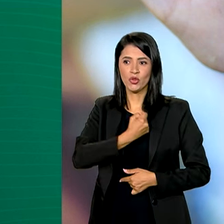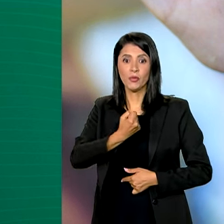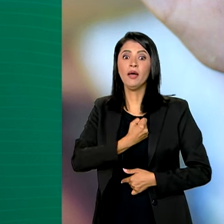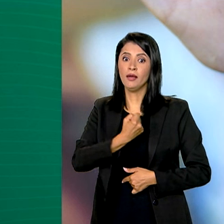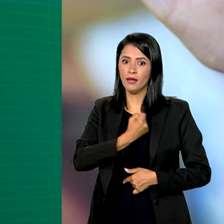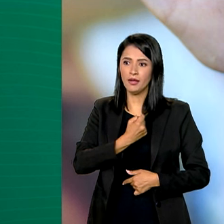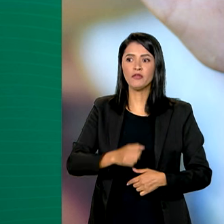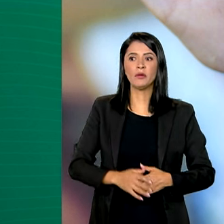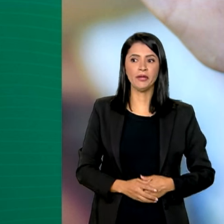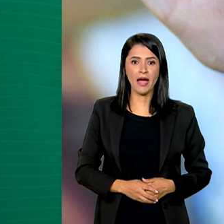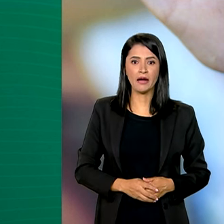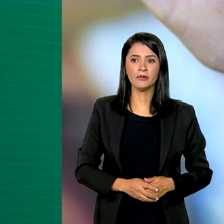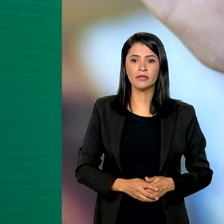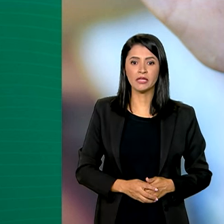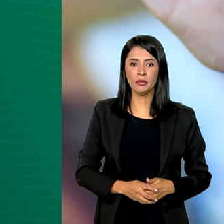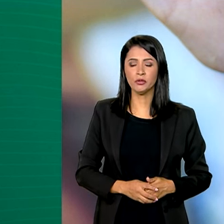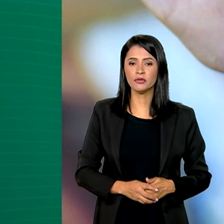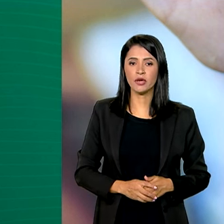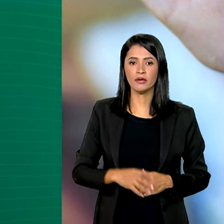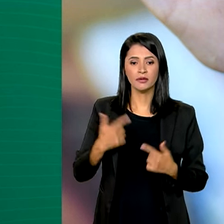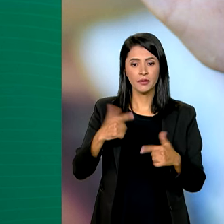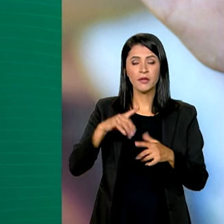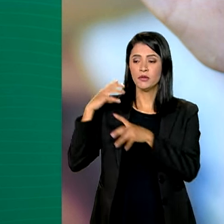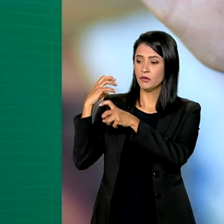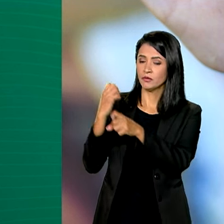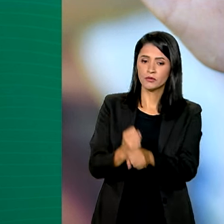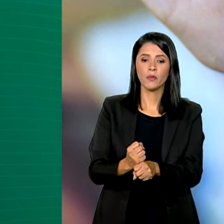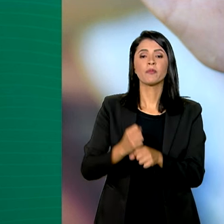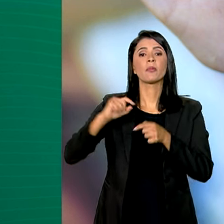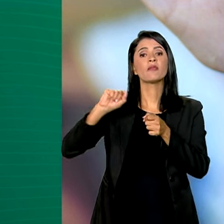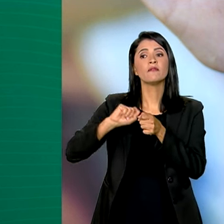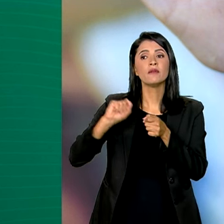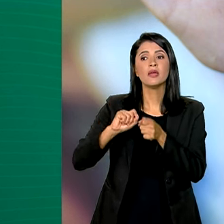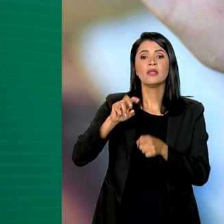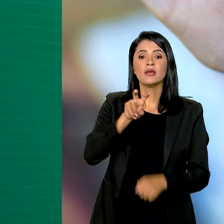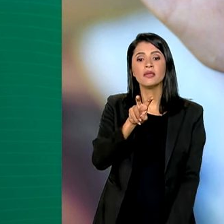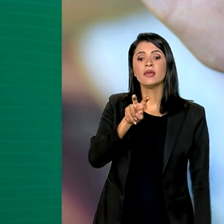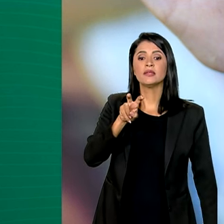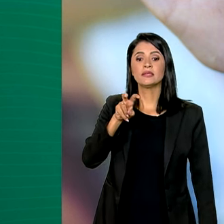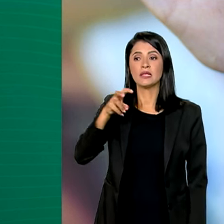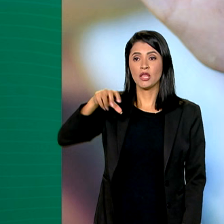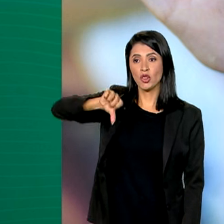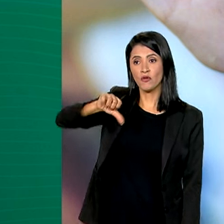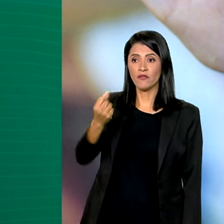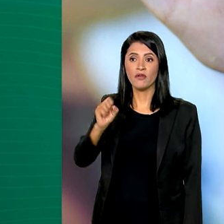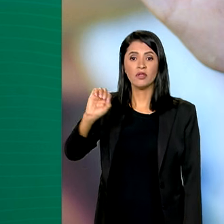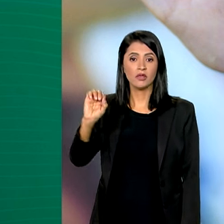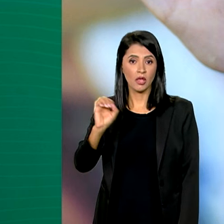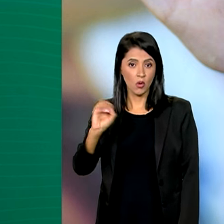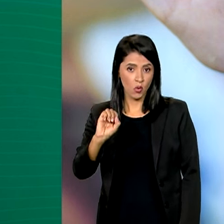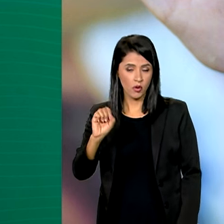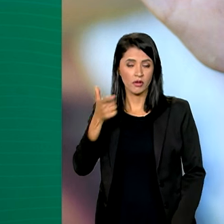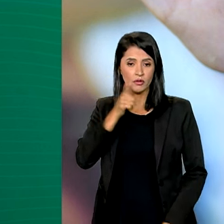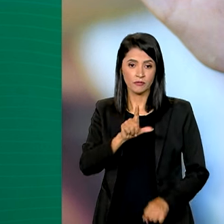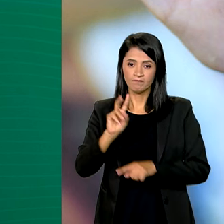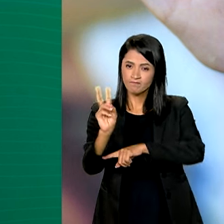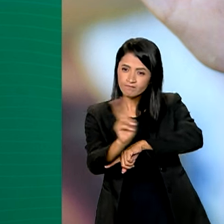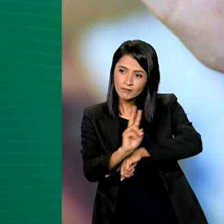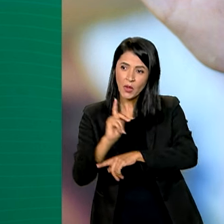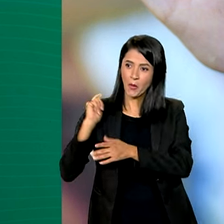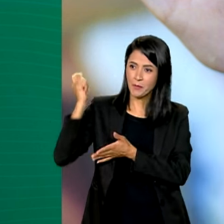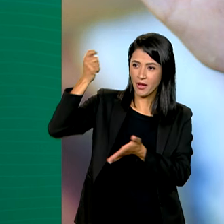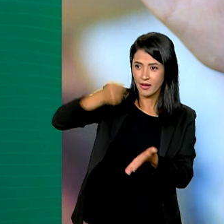14 anos. Ao todo, foram realizadas 598 ações fiscais, com